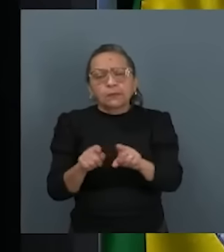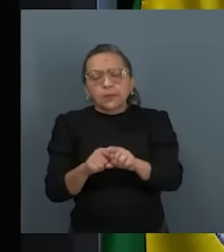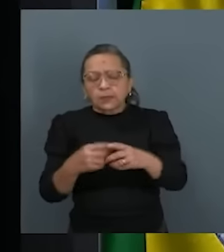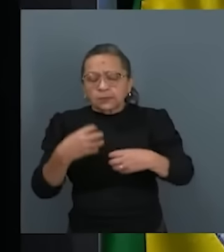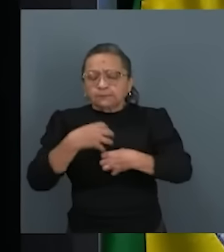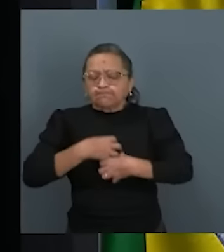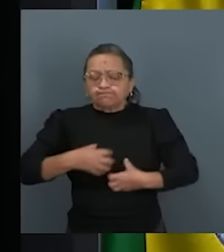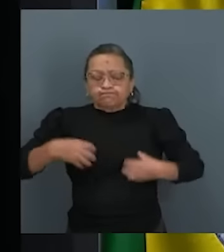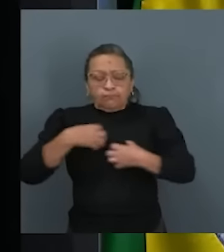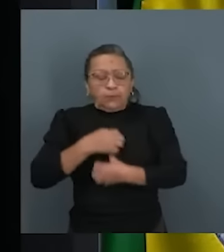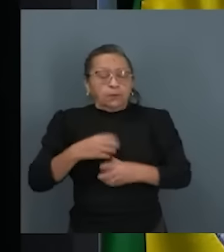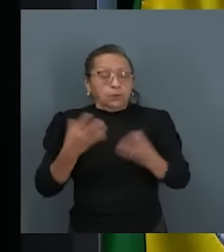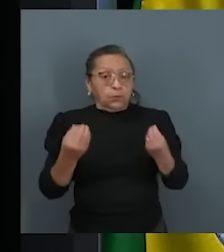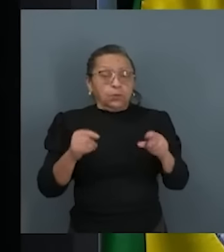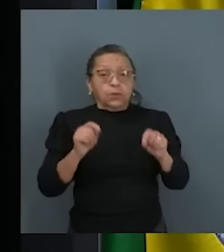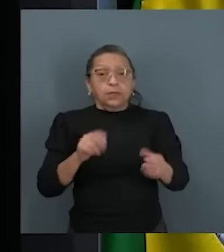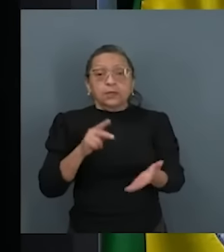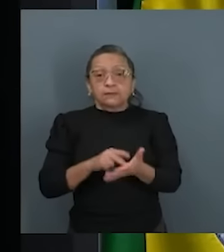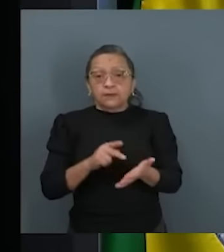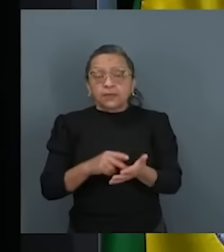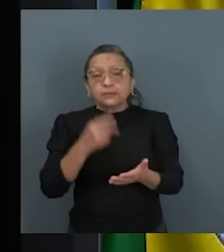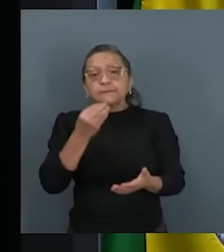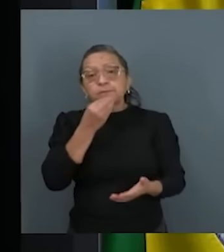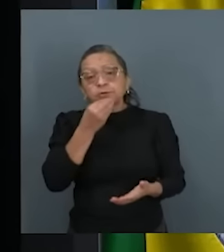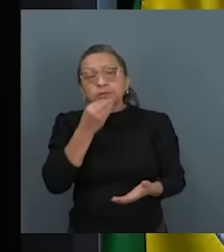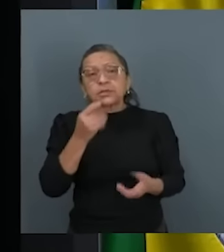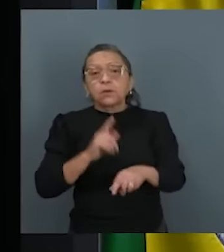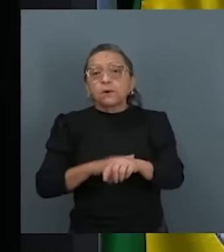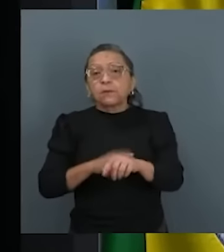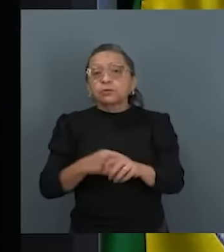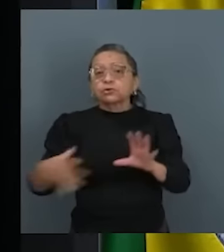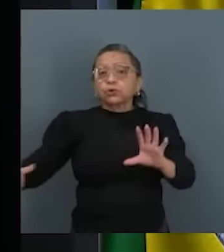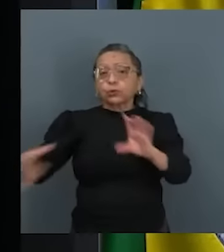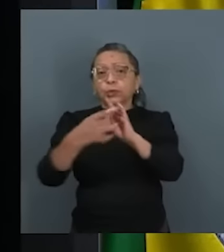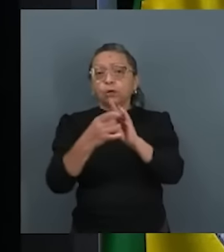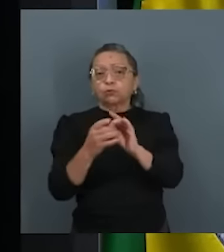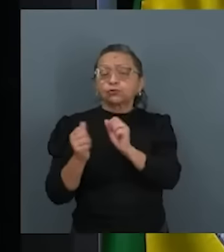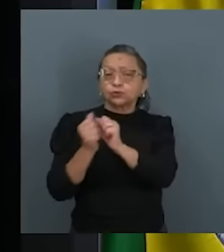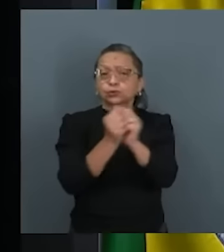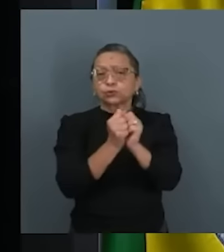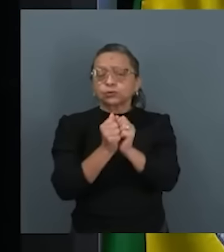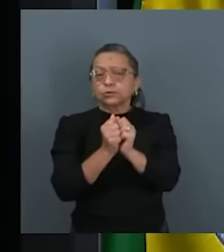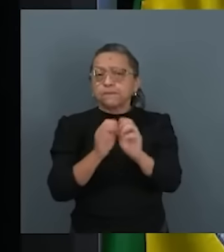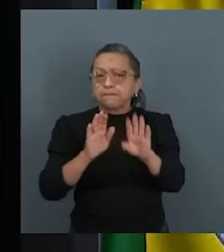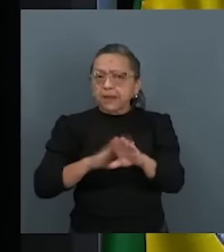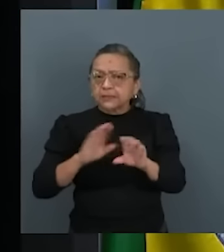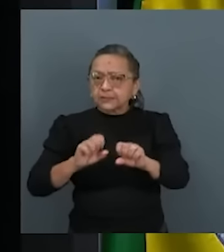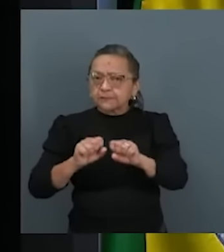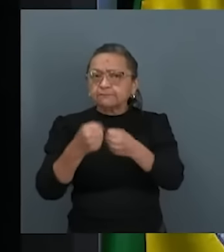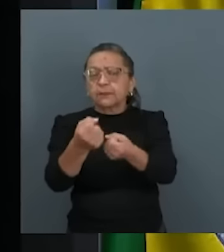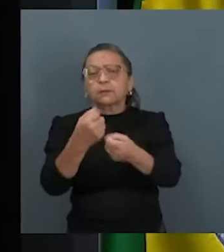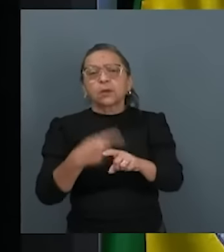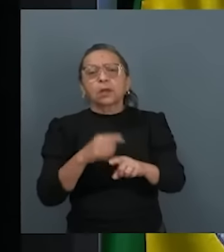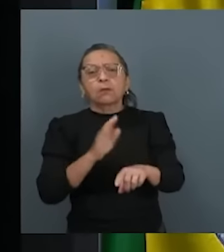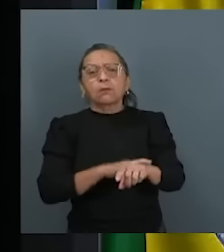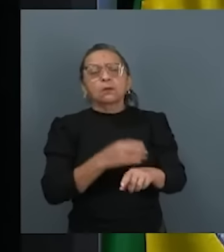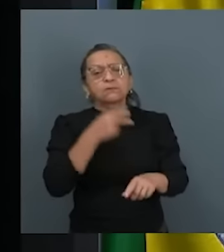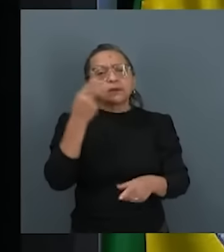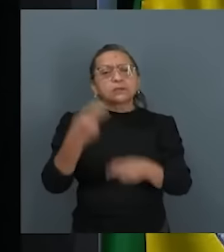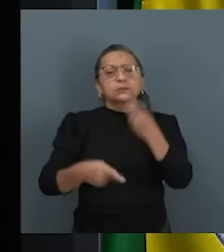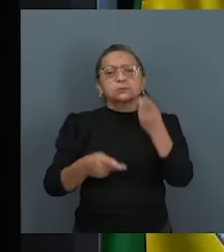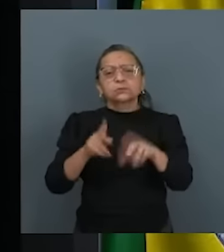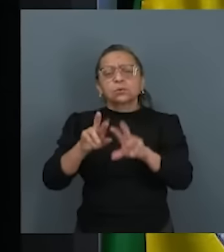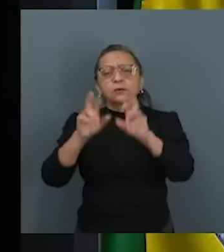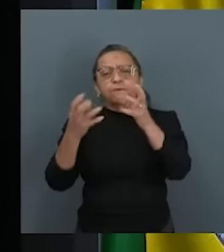aflige muito, e que, na verdade, deveria ser um momento de união. Porque quando a gente fala dessas